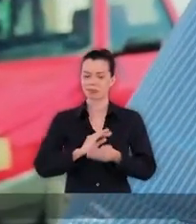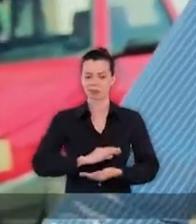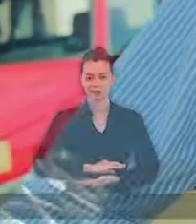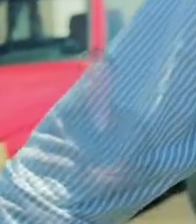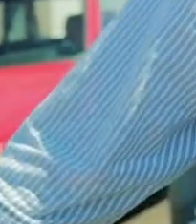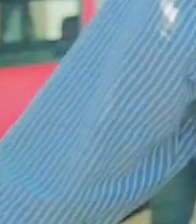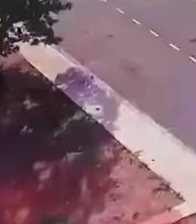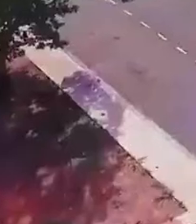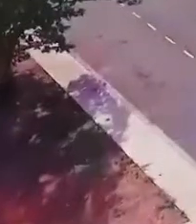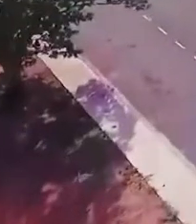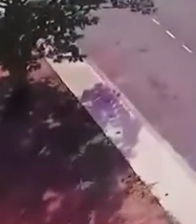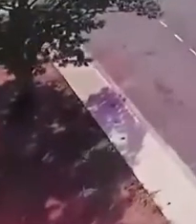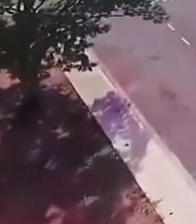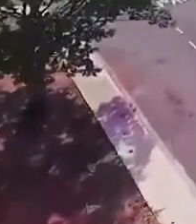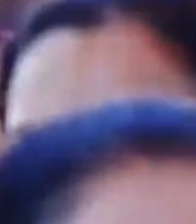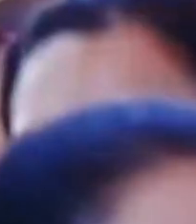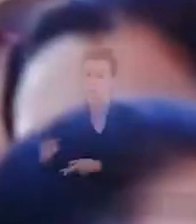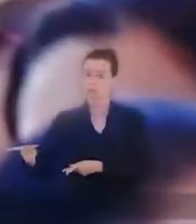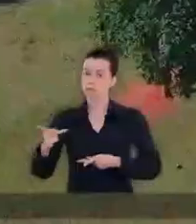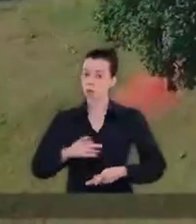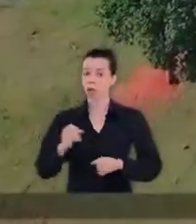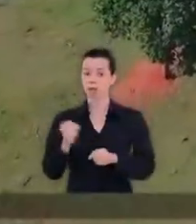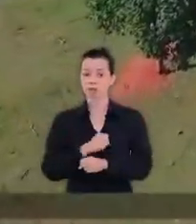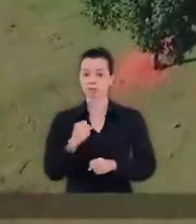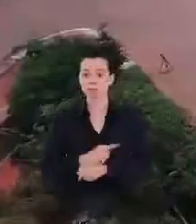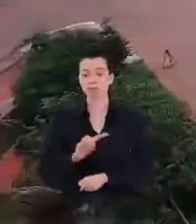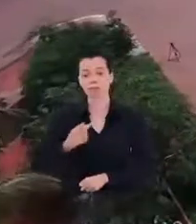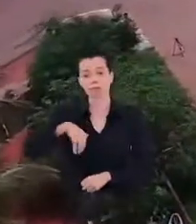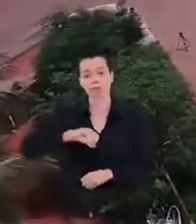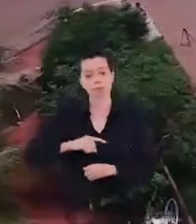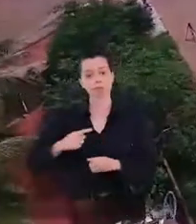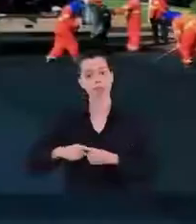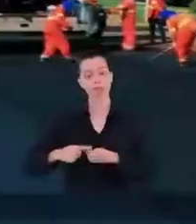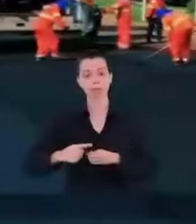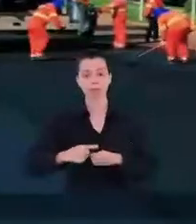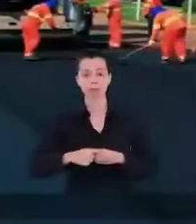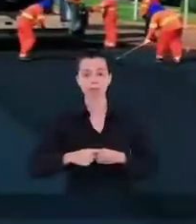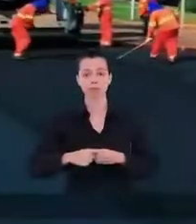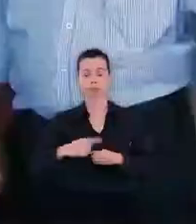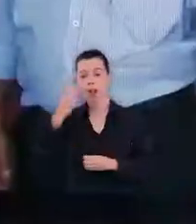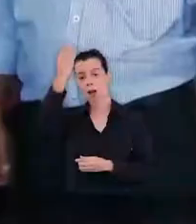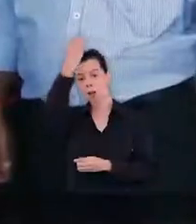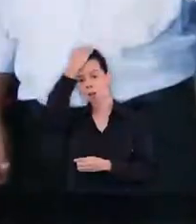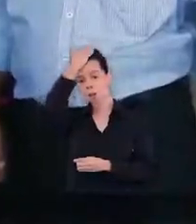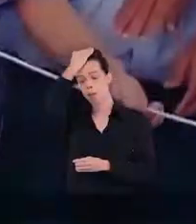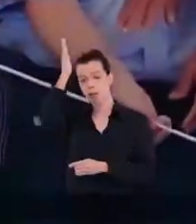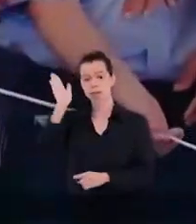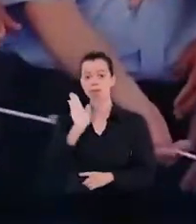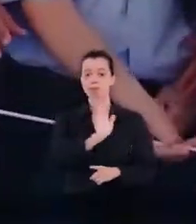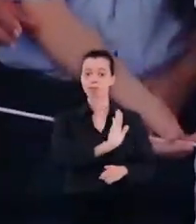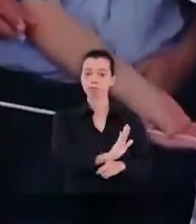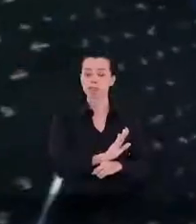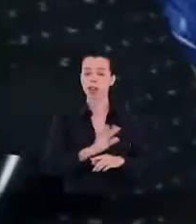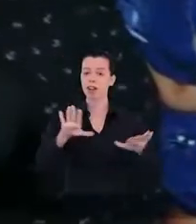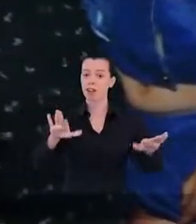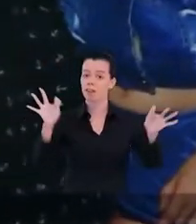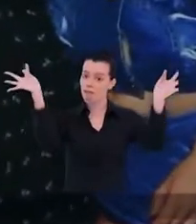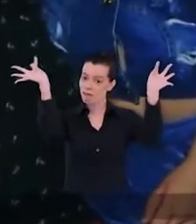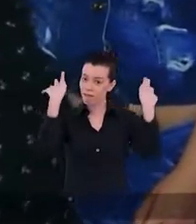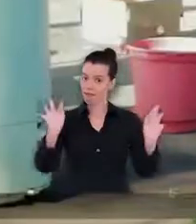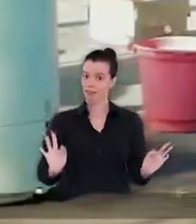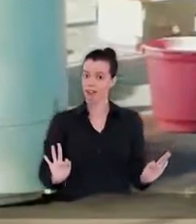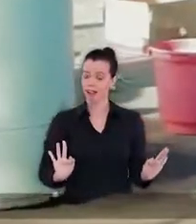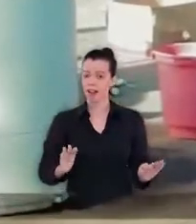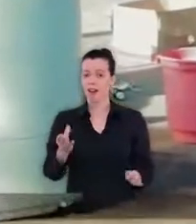você ia vir aqui na minha casa. Ao entregar obras nos 79 municípios, o Marcelo ajudou construir